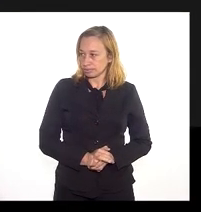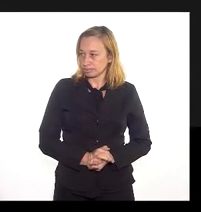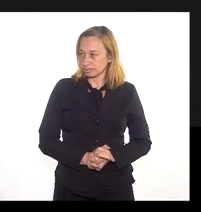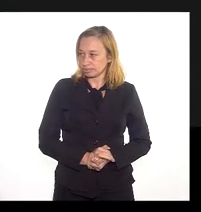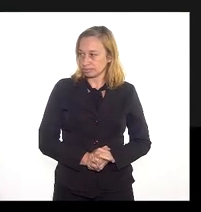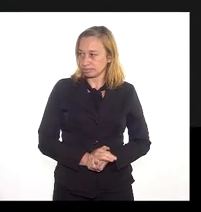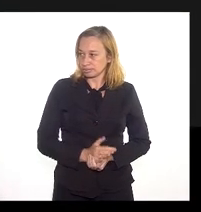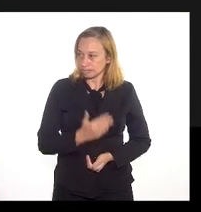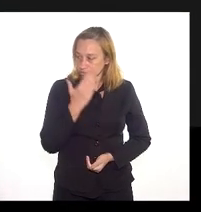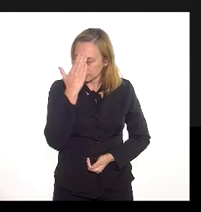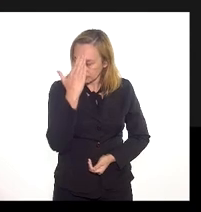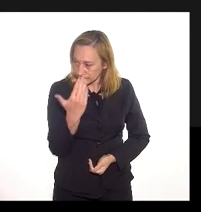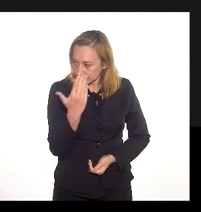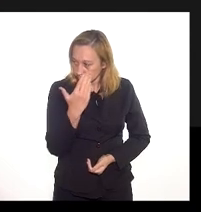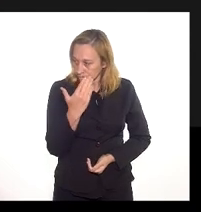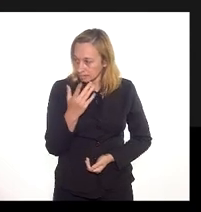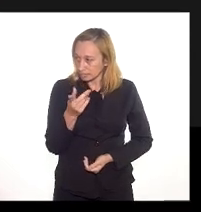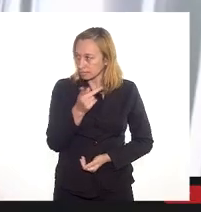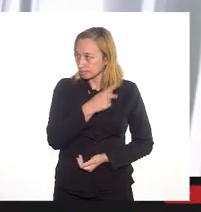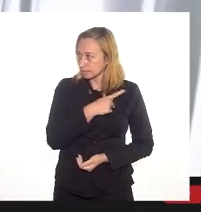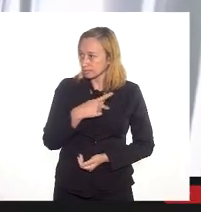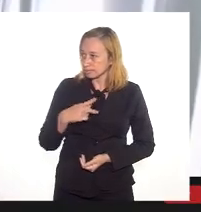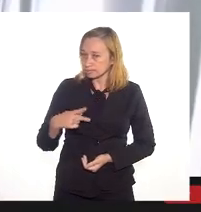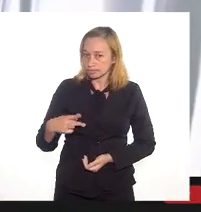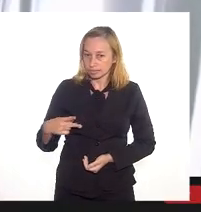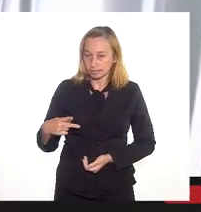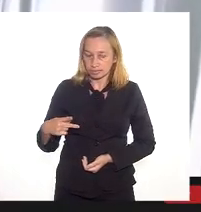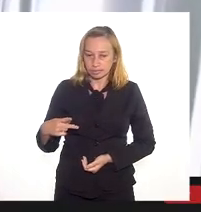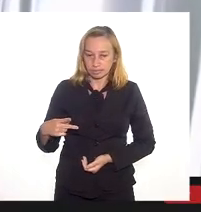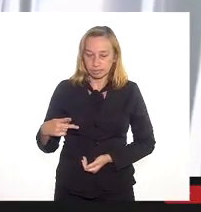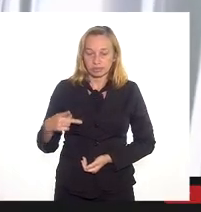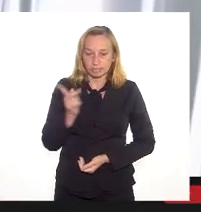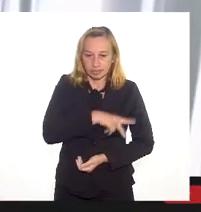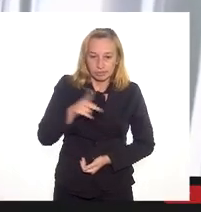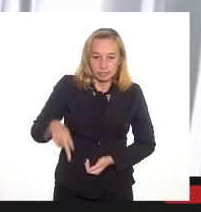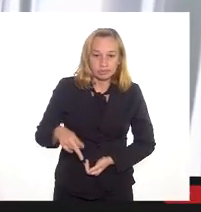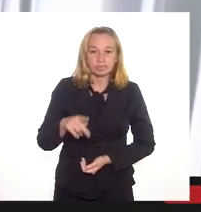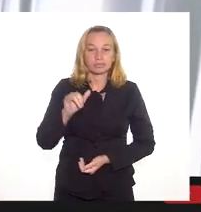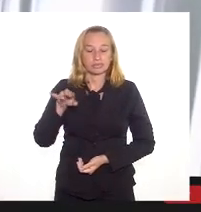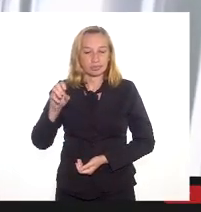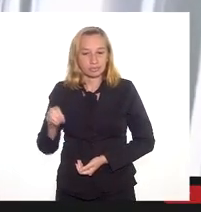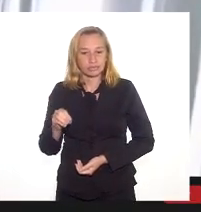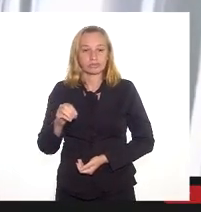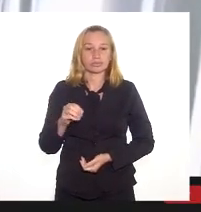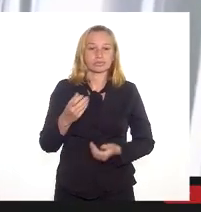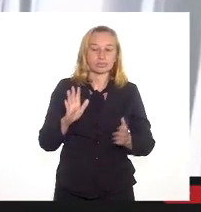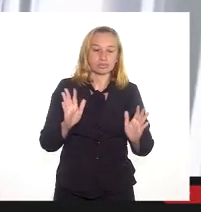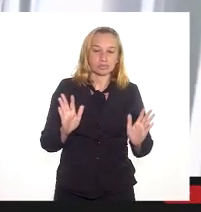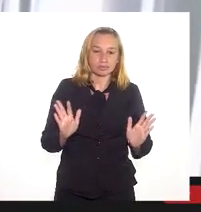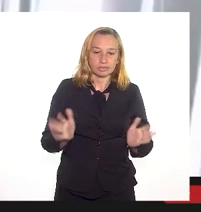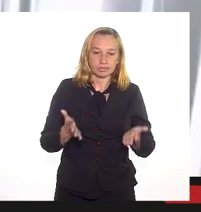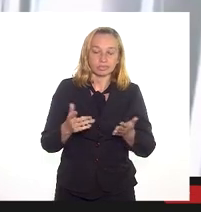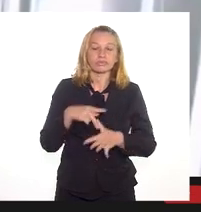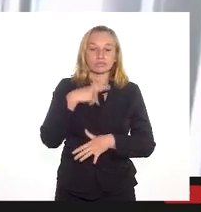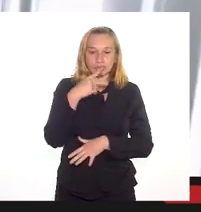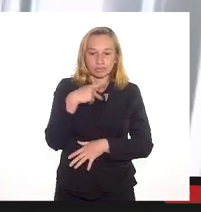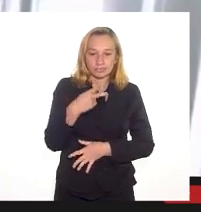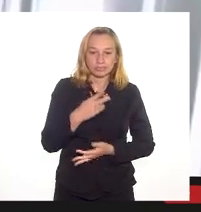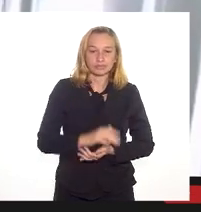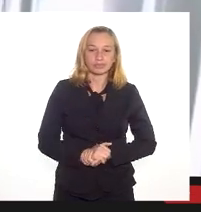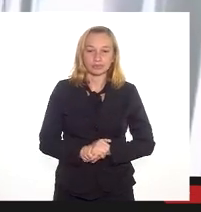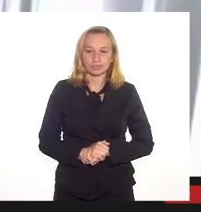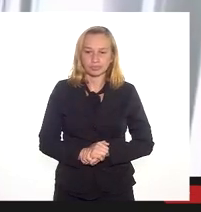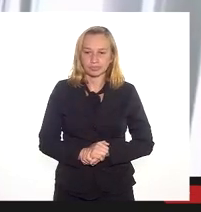Obrigado, professor Adácto Tone, por sua manifestação, suas contribuições. Eu